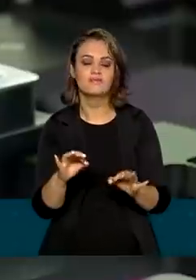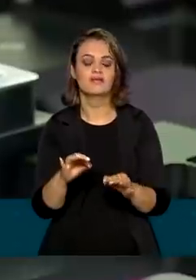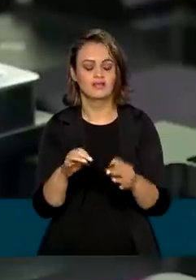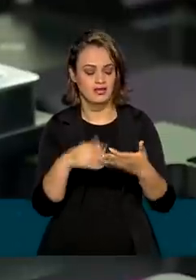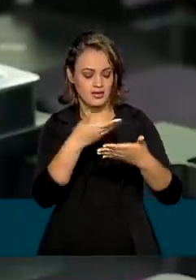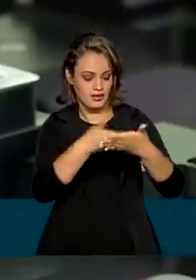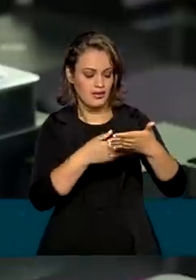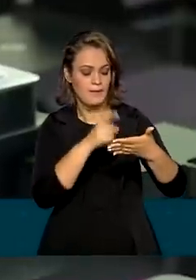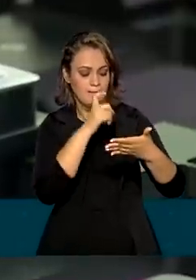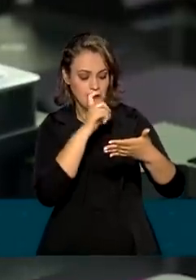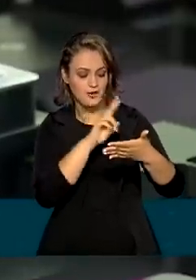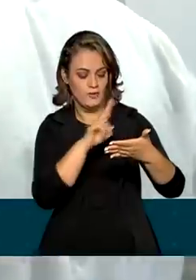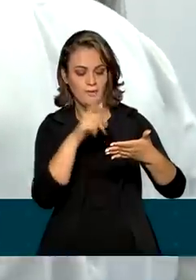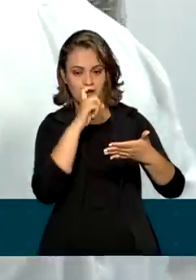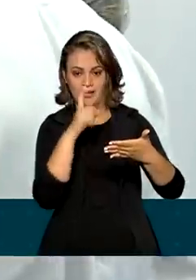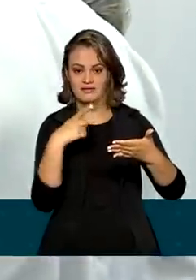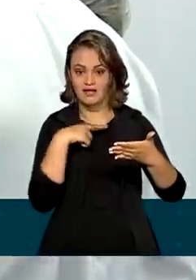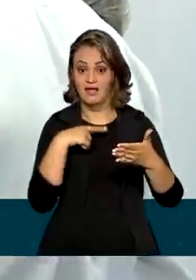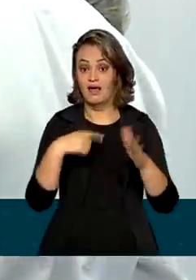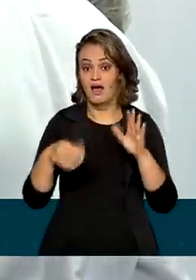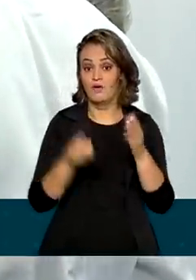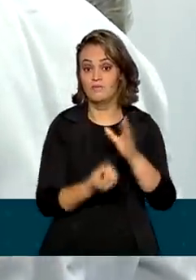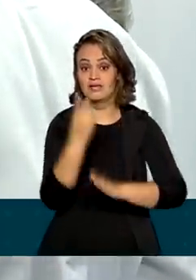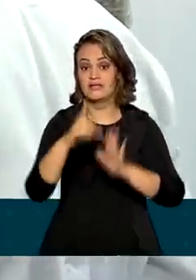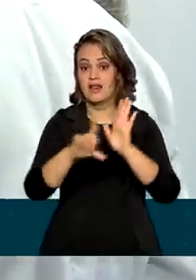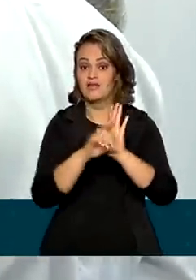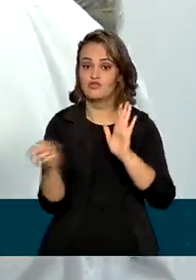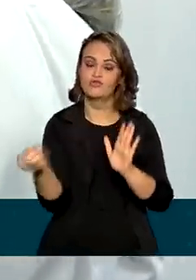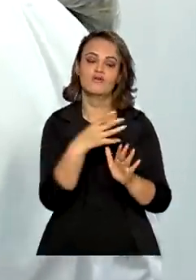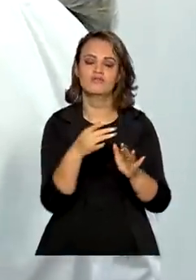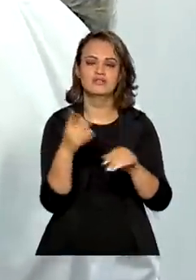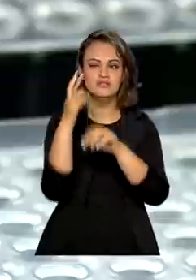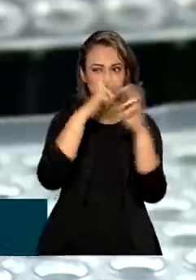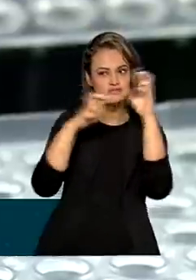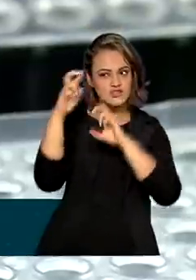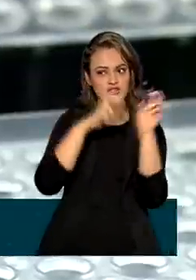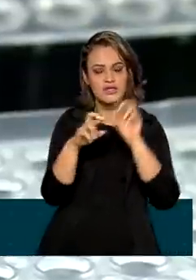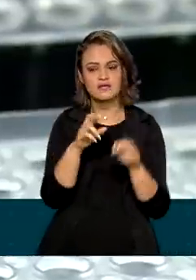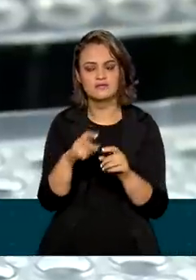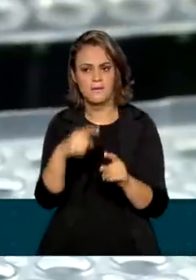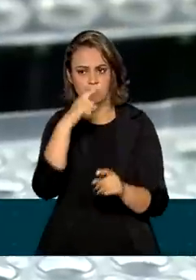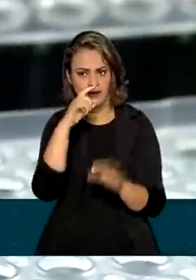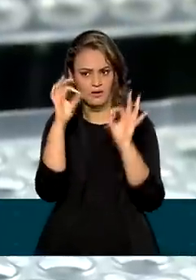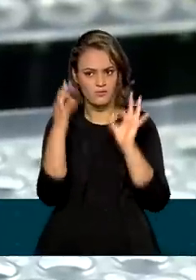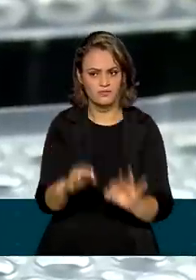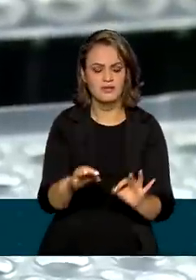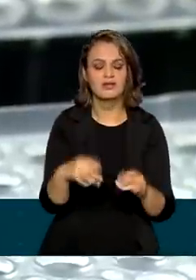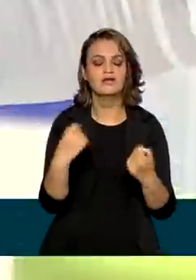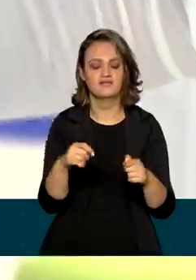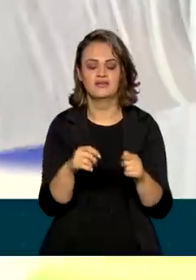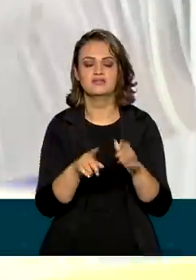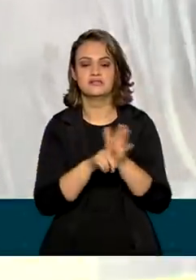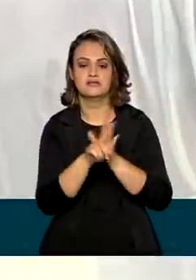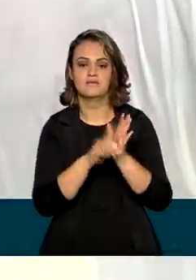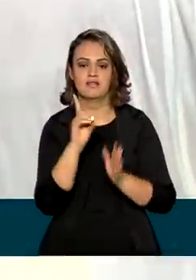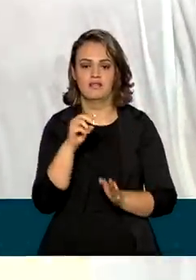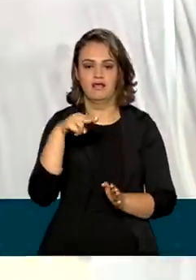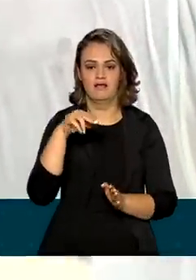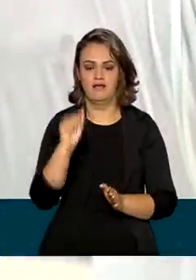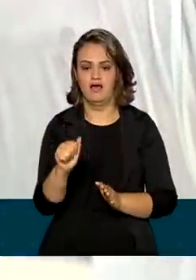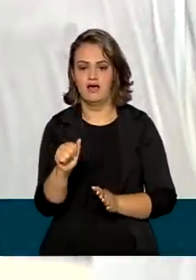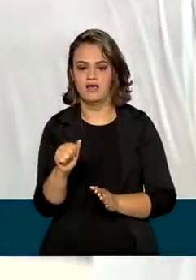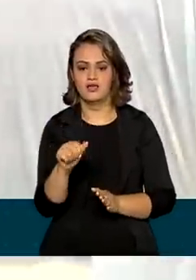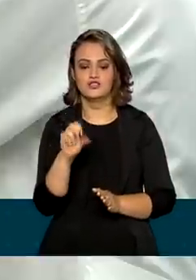paternidade reconhecida, uma nova lei permite que, em ações de investigação de paternidade, seja feito o exame de DNA não